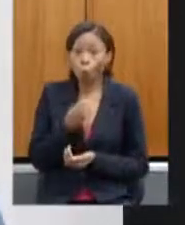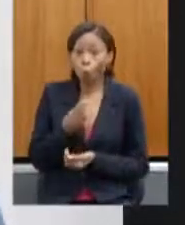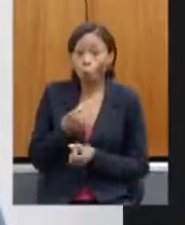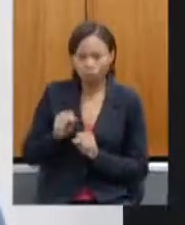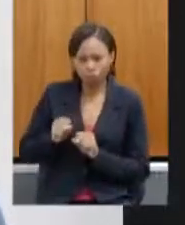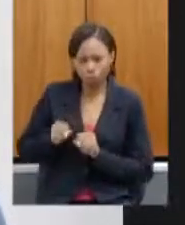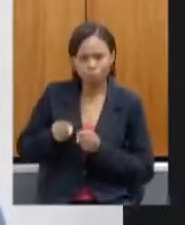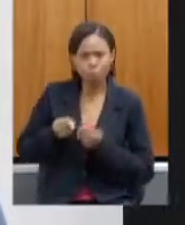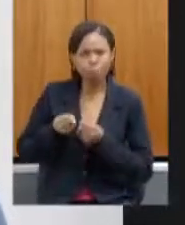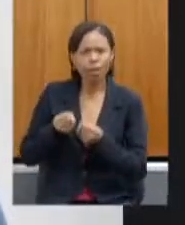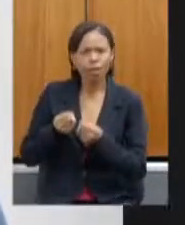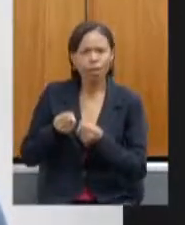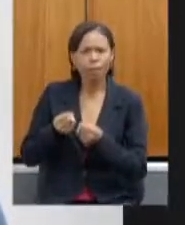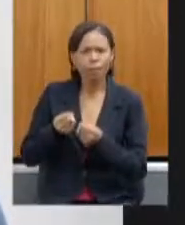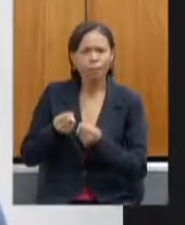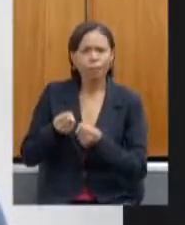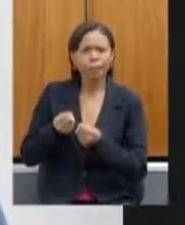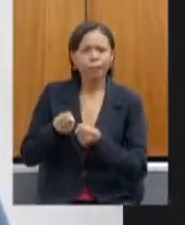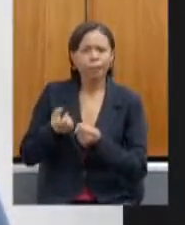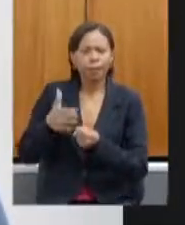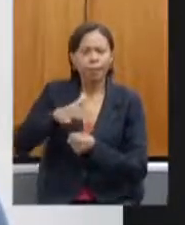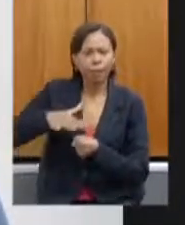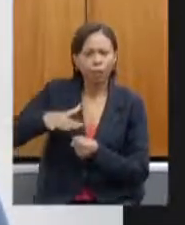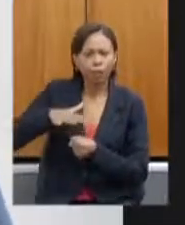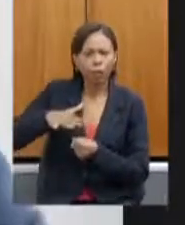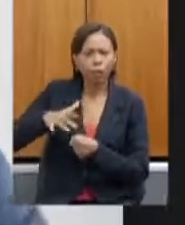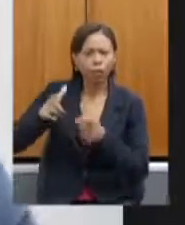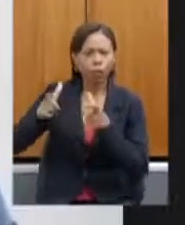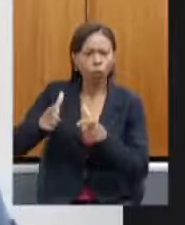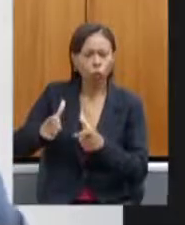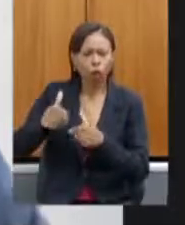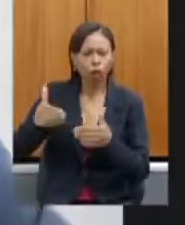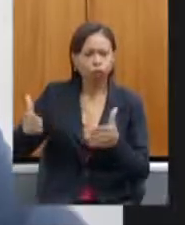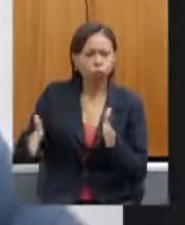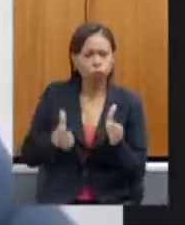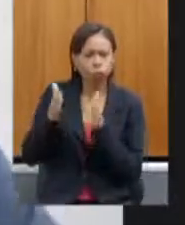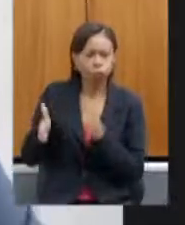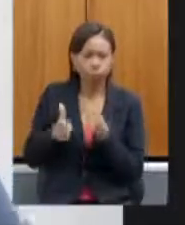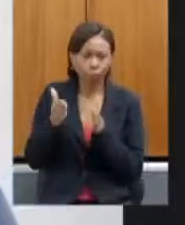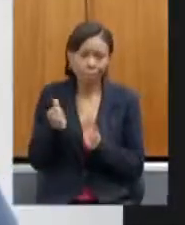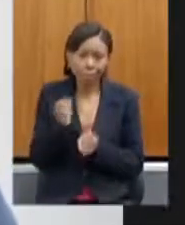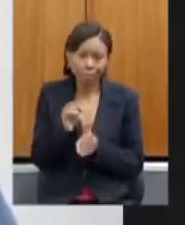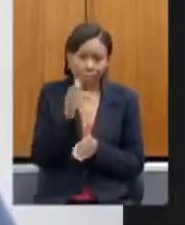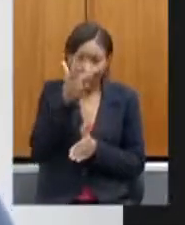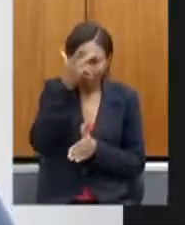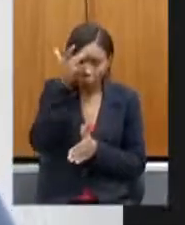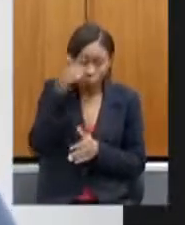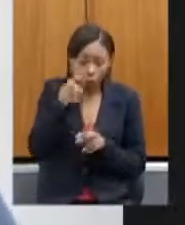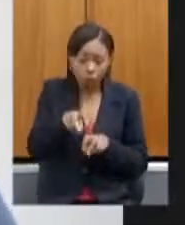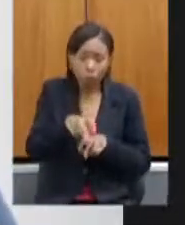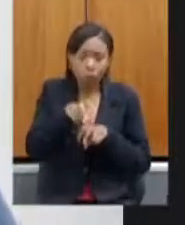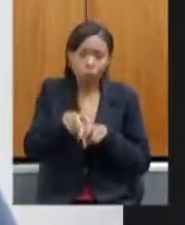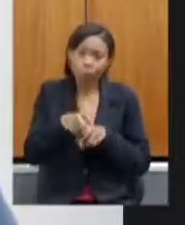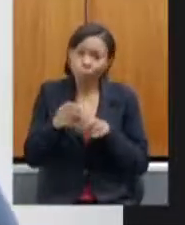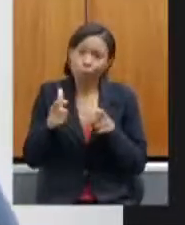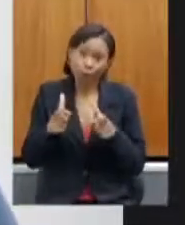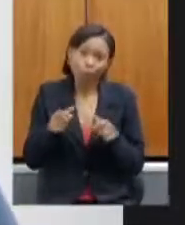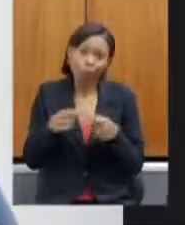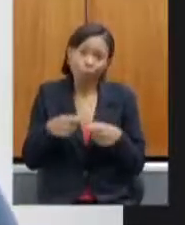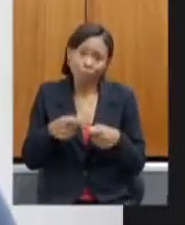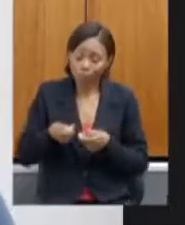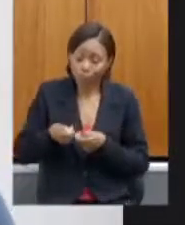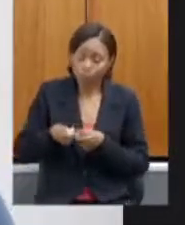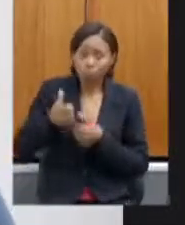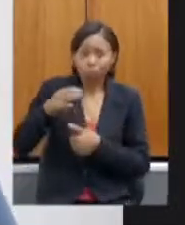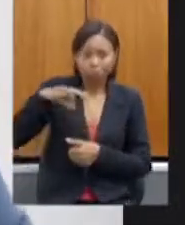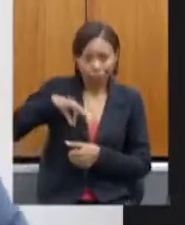familiar, porque o agricultor familiar também que não escoa a sua produção corre o risco de depender desse auxílio emergencial. Minha pergunta é